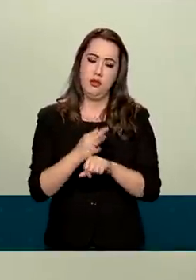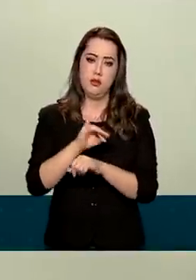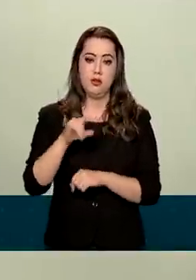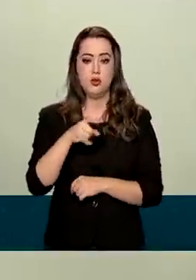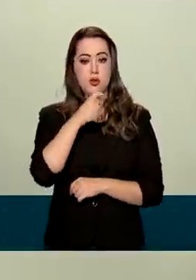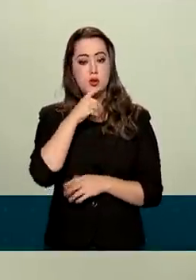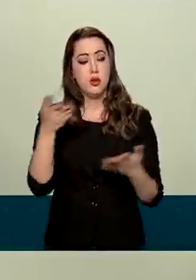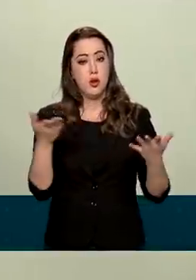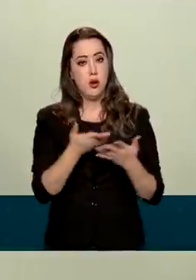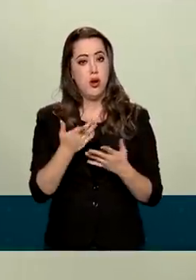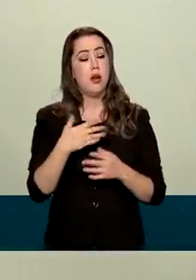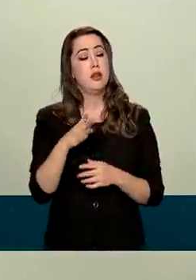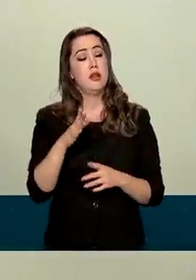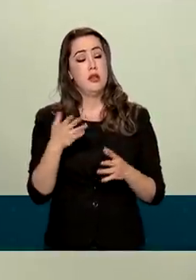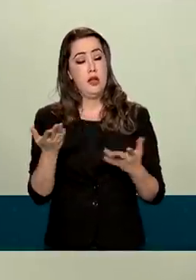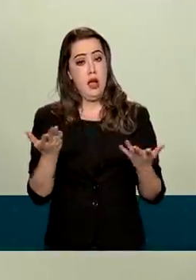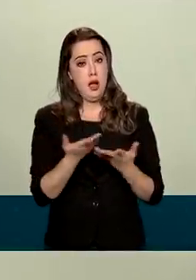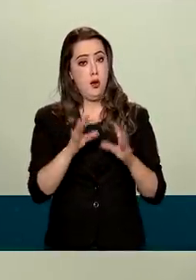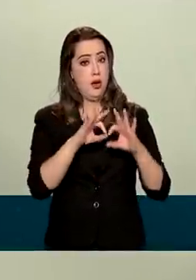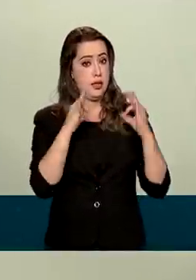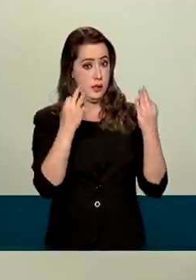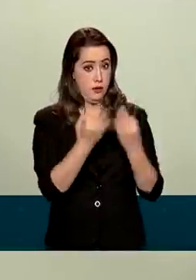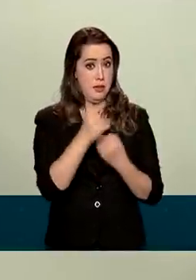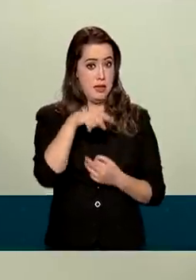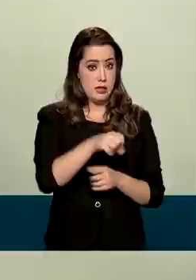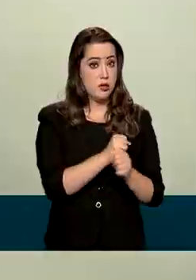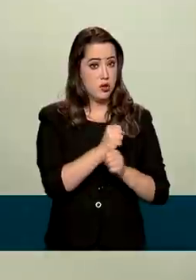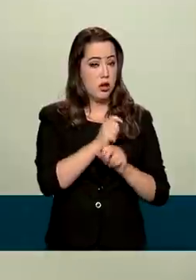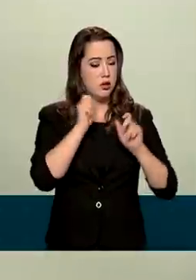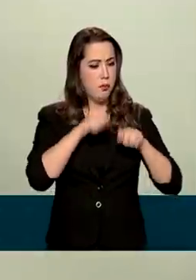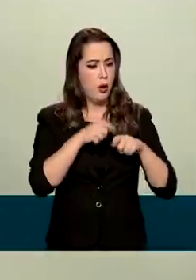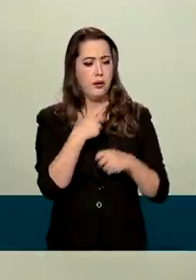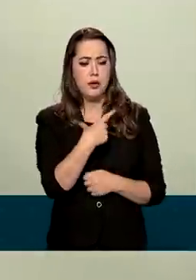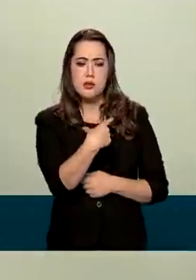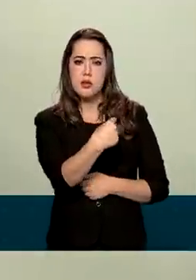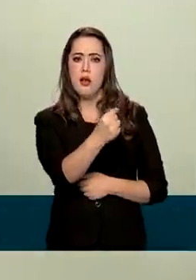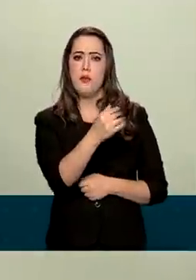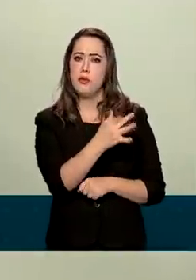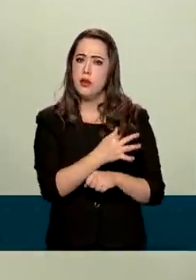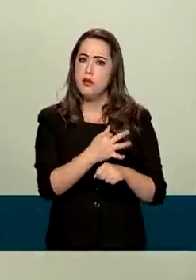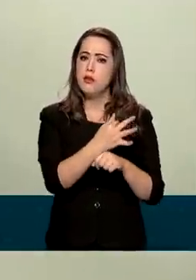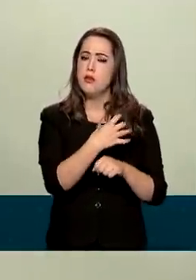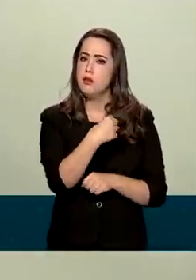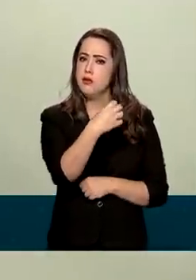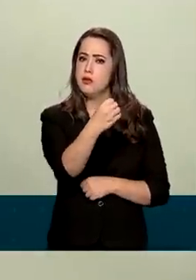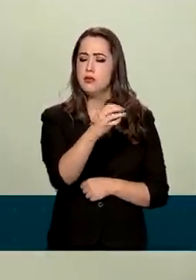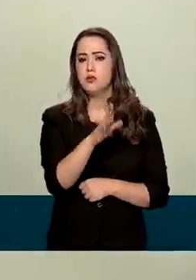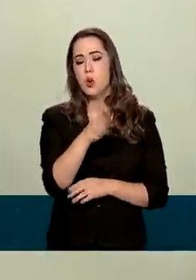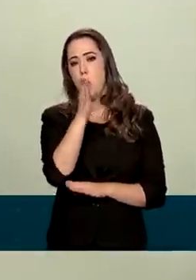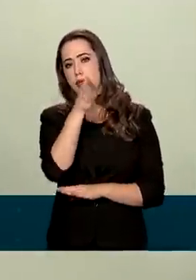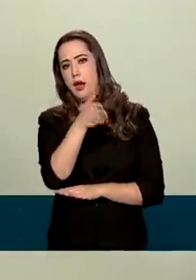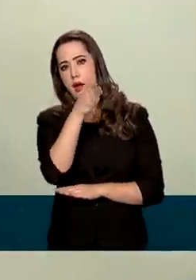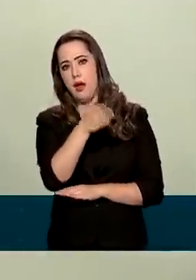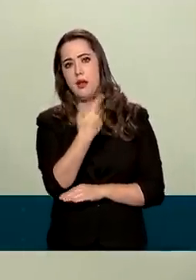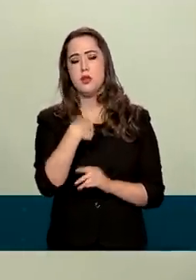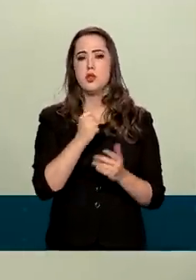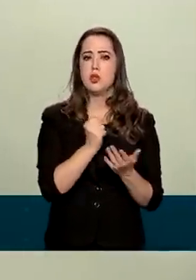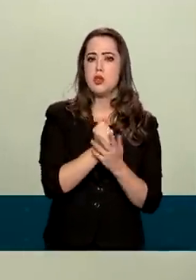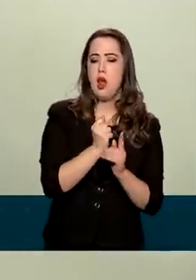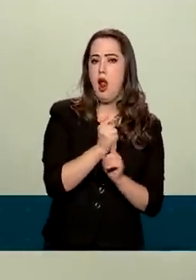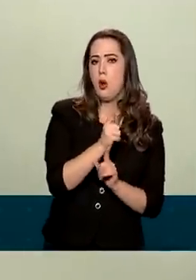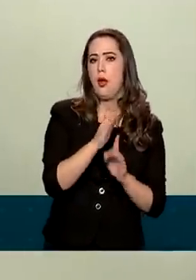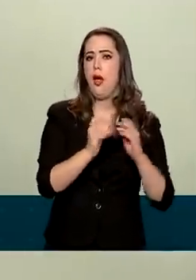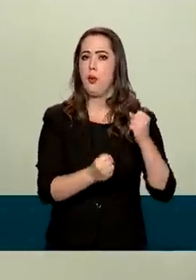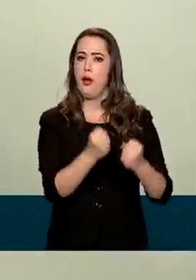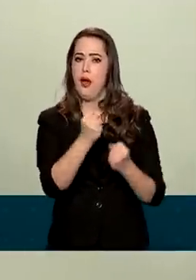agora, depois do ano passado, onde isso não aconteceu, resolveram sair em férias e ficaram em hotéis, alugaram carros e